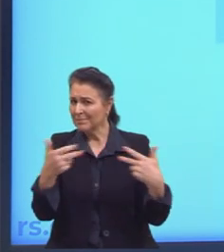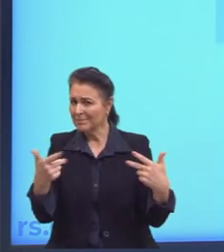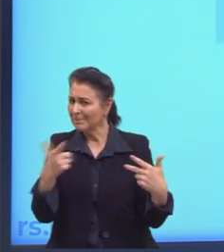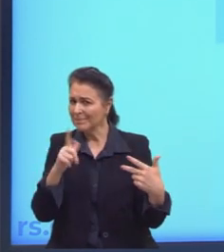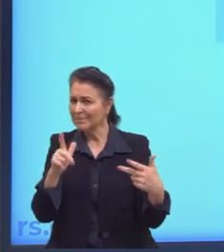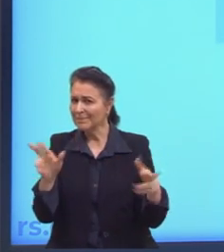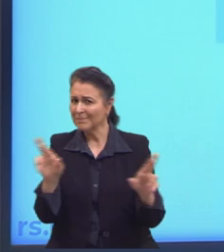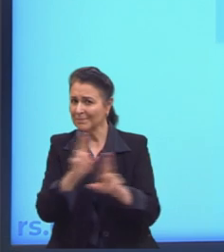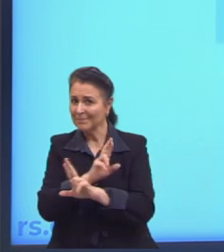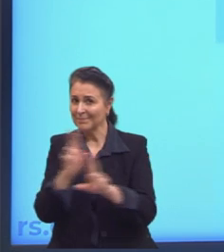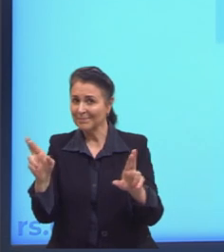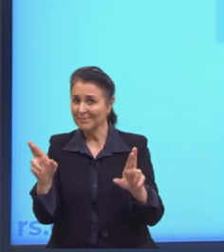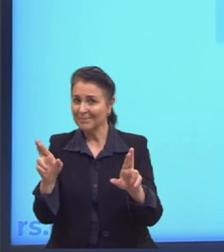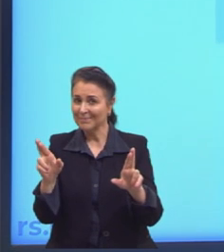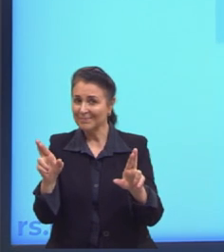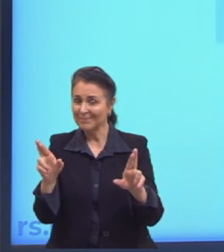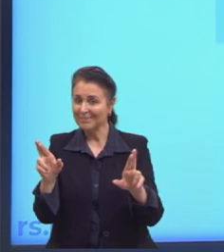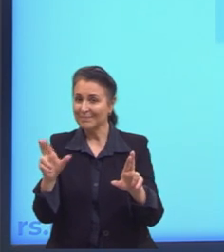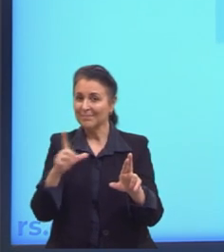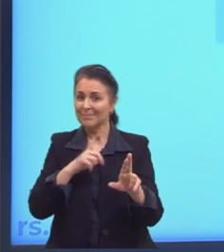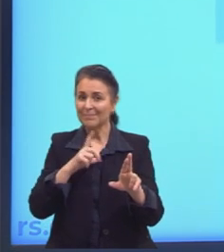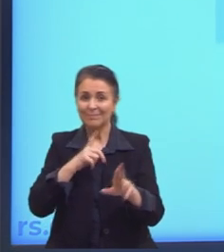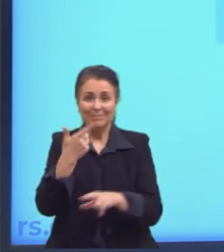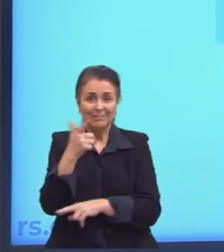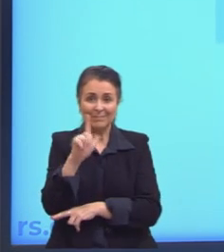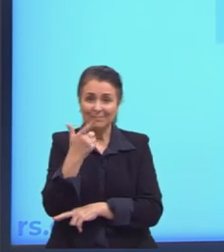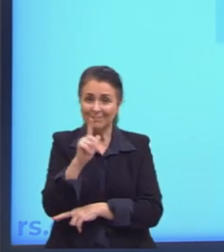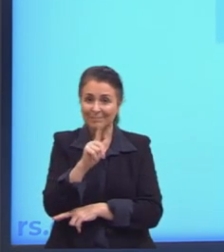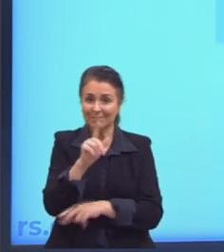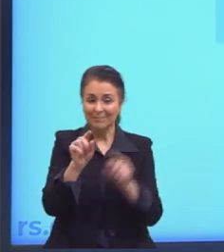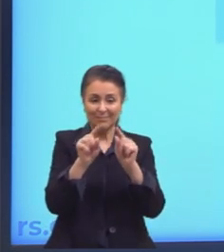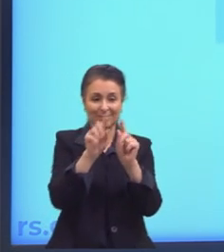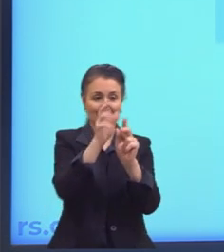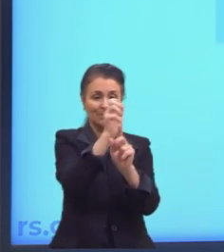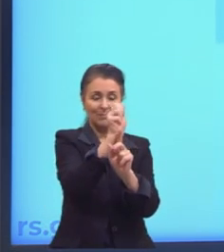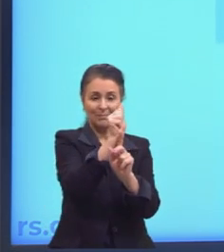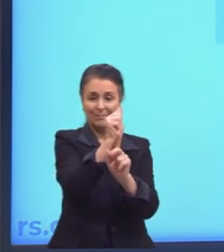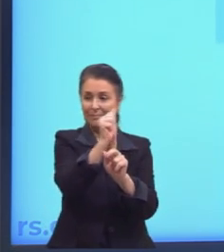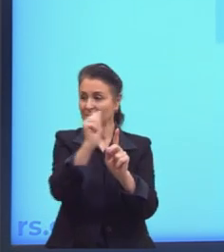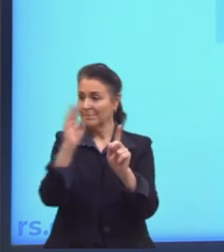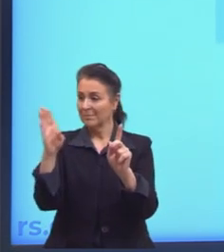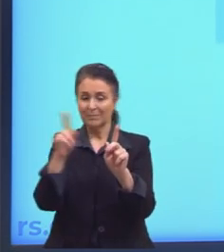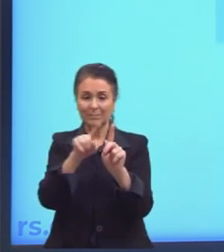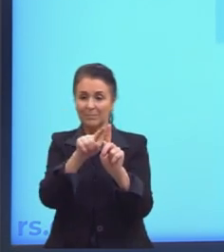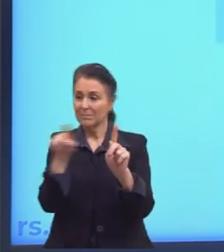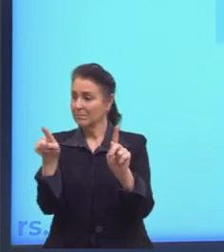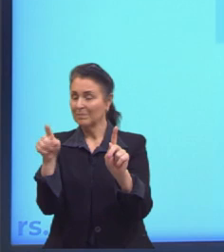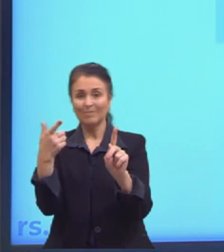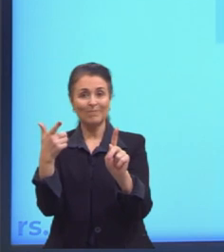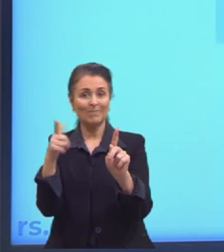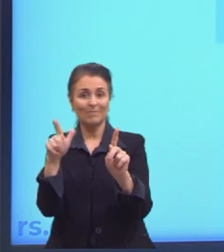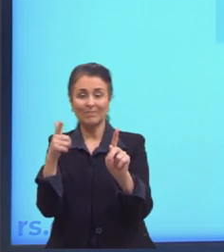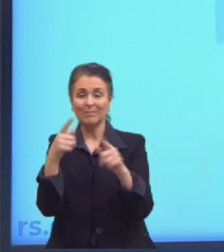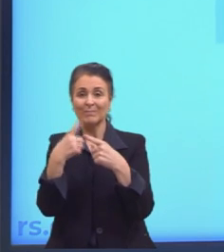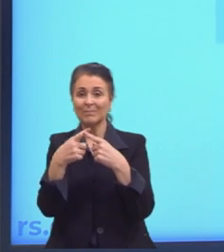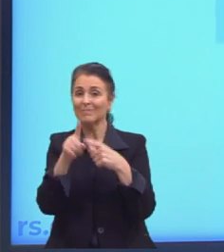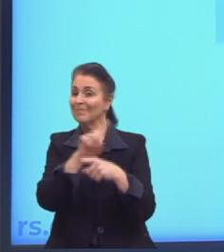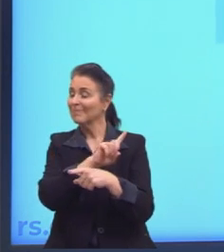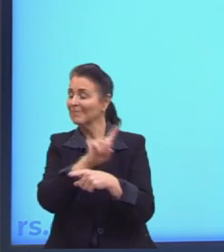Esse termo aqui, esse valor, ele não possui uma correspondência em B. Então, a gente diz que ele não é uma função.